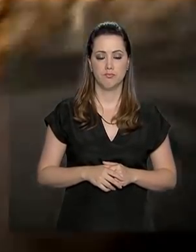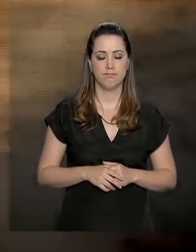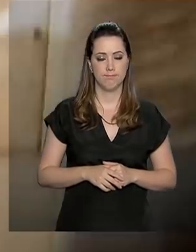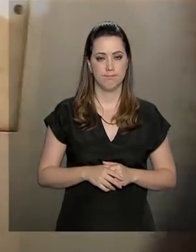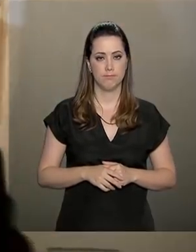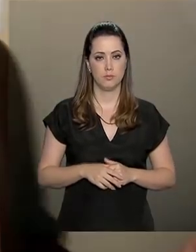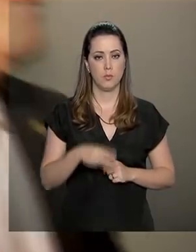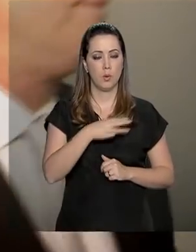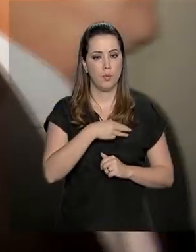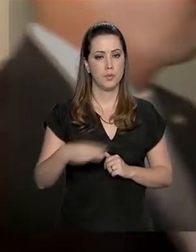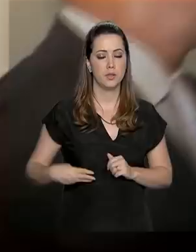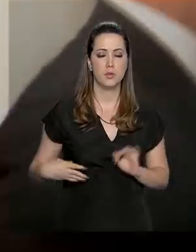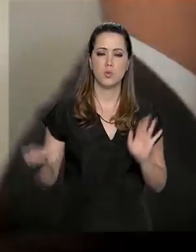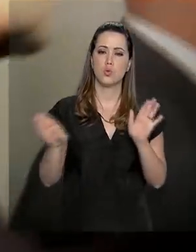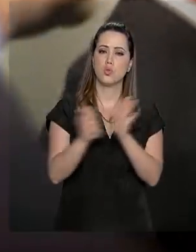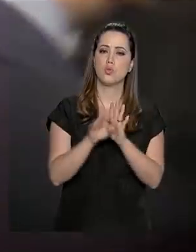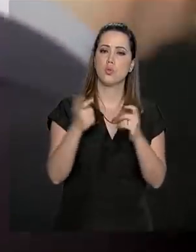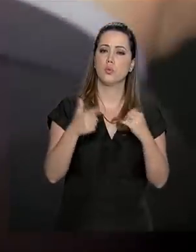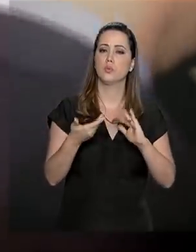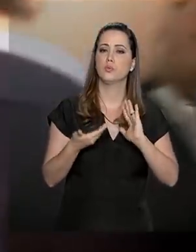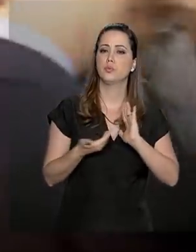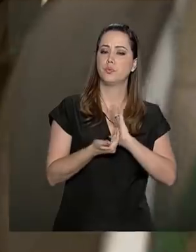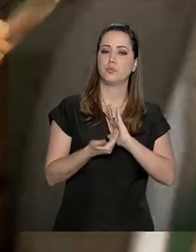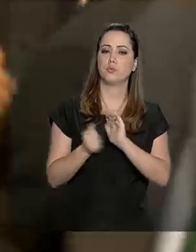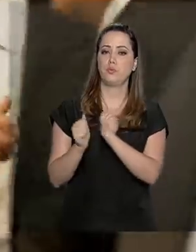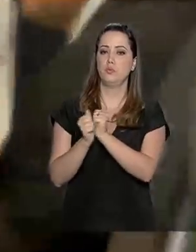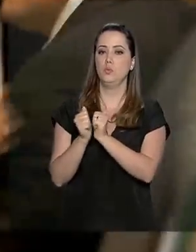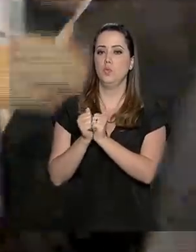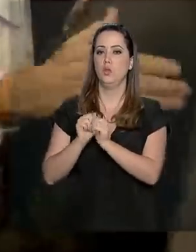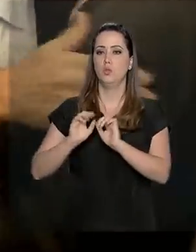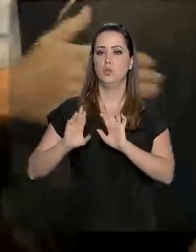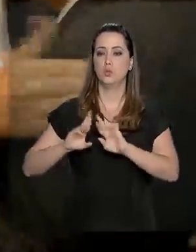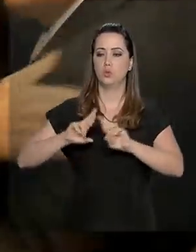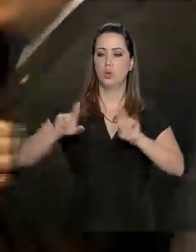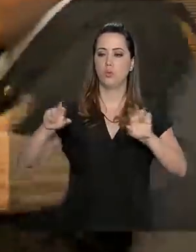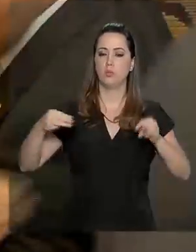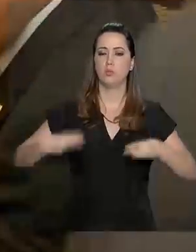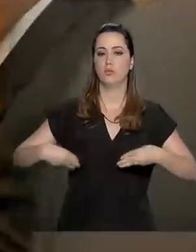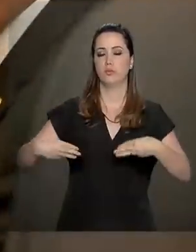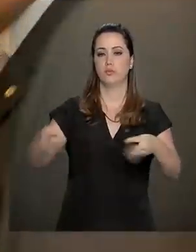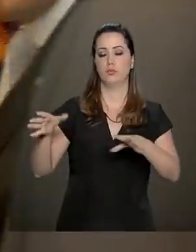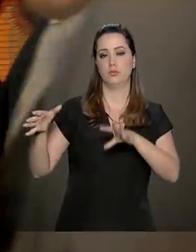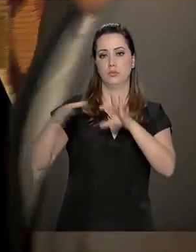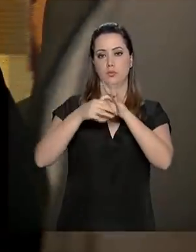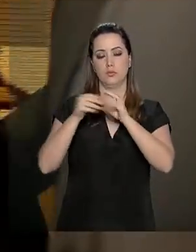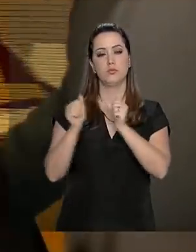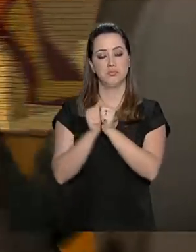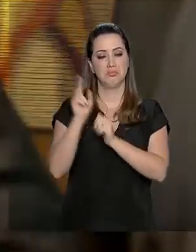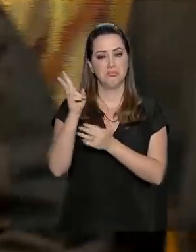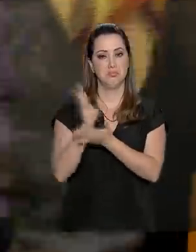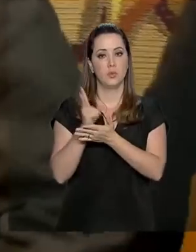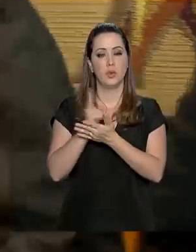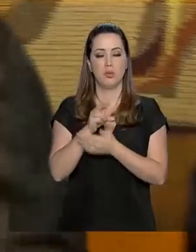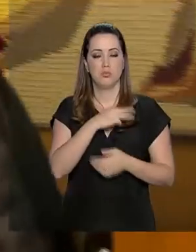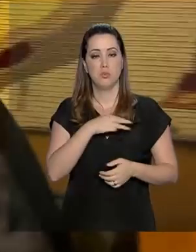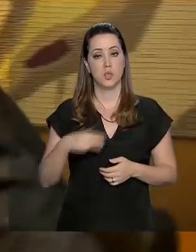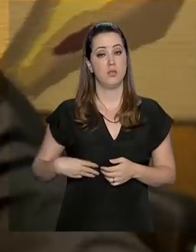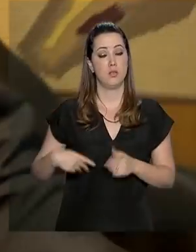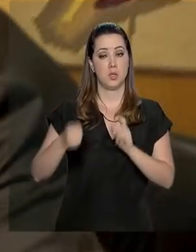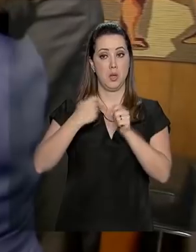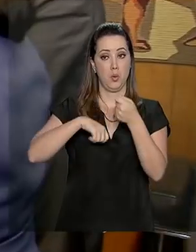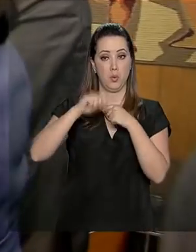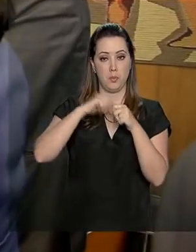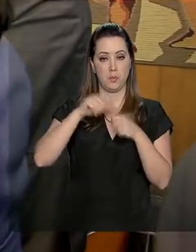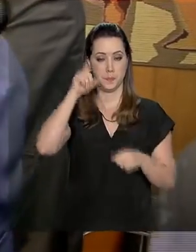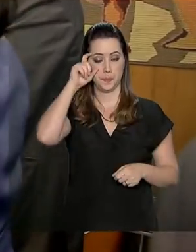ministro Sérgio Moro chegou à Câmara dos Deputados acompanhado de uma comitiva de ministros, inclusive o ministro da Economia, Paulo